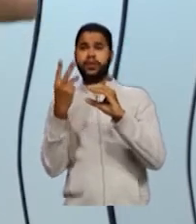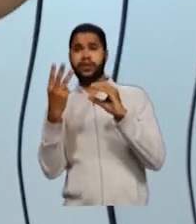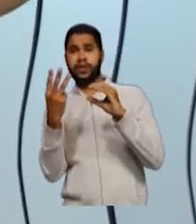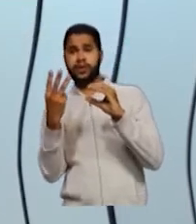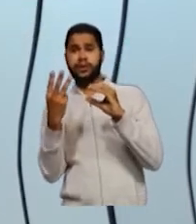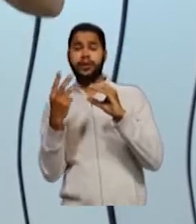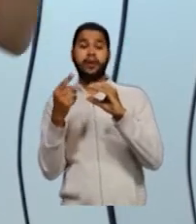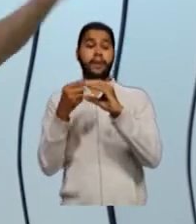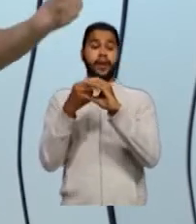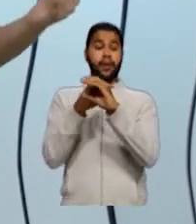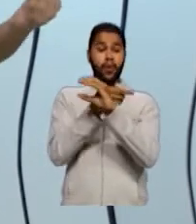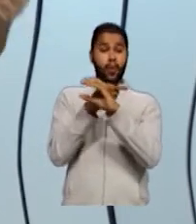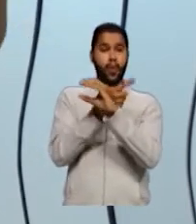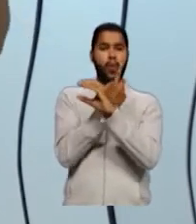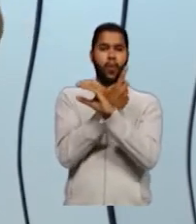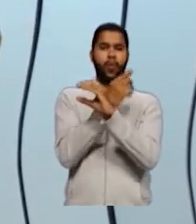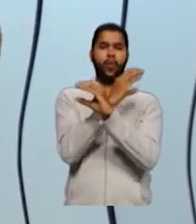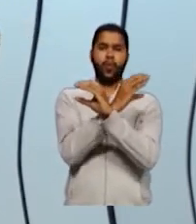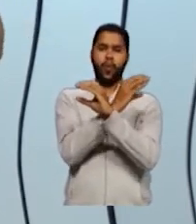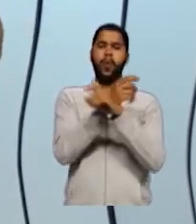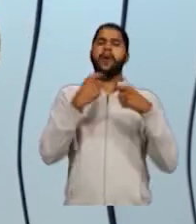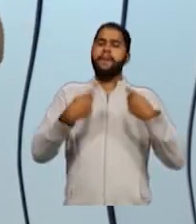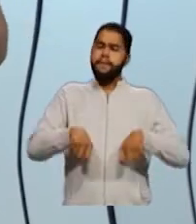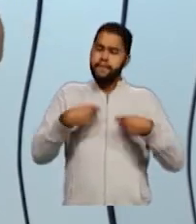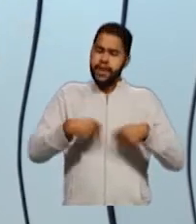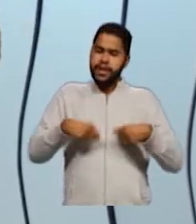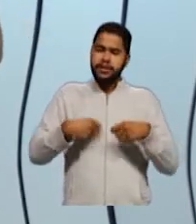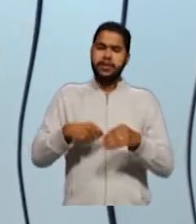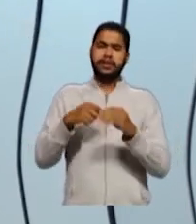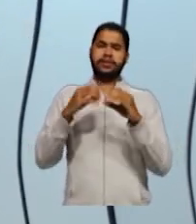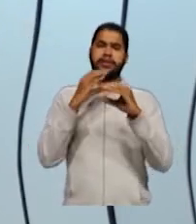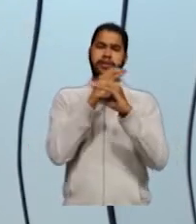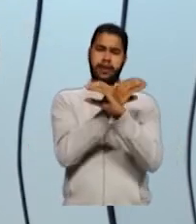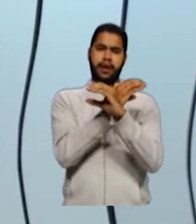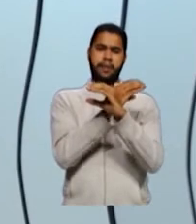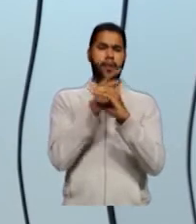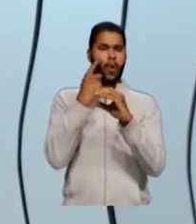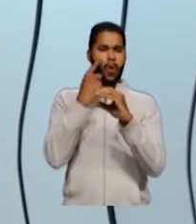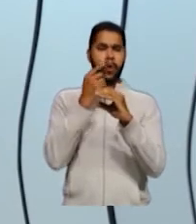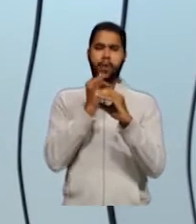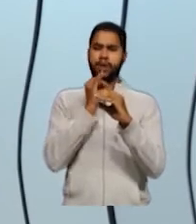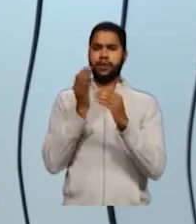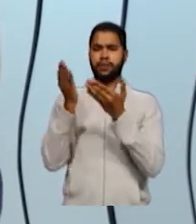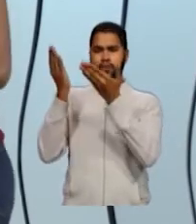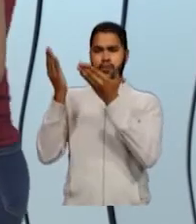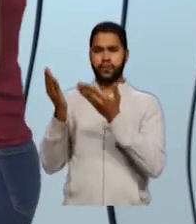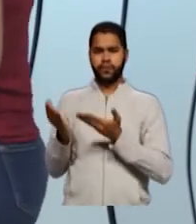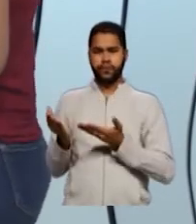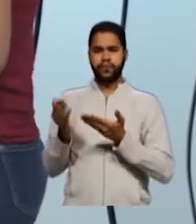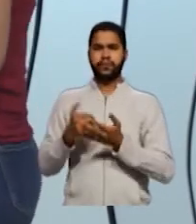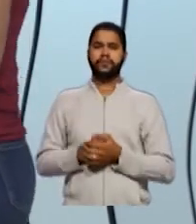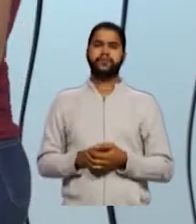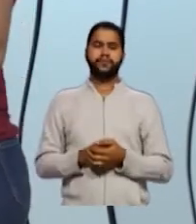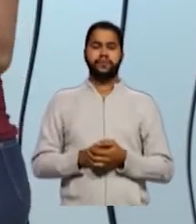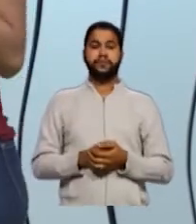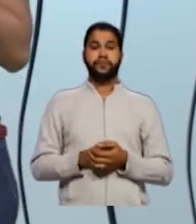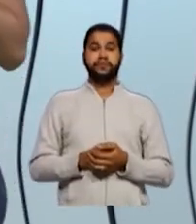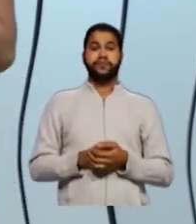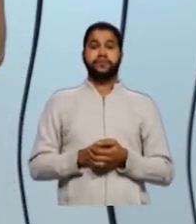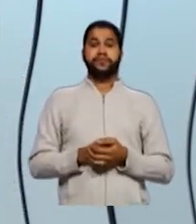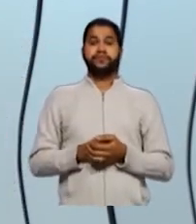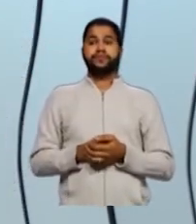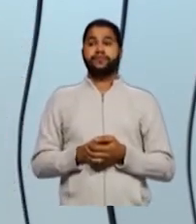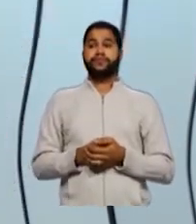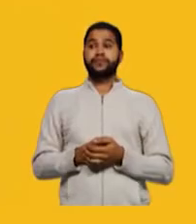e o outro ligante precisa ser o carbono. Vamos ver alguns exemplos? Então, olha só, no